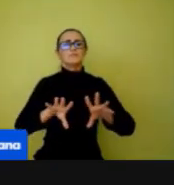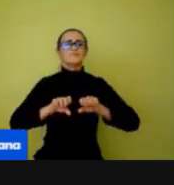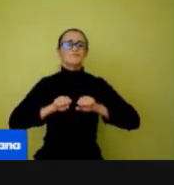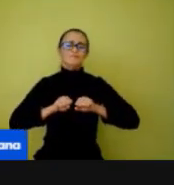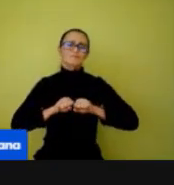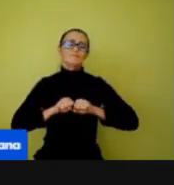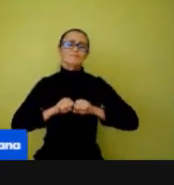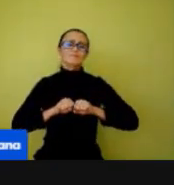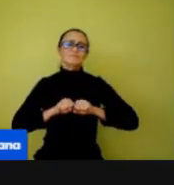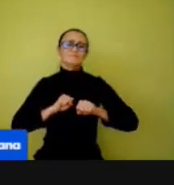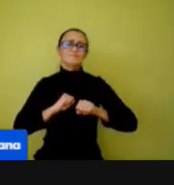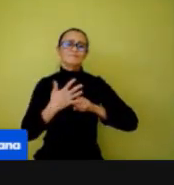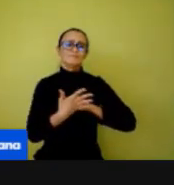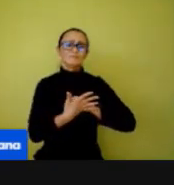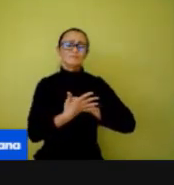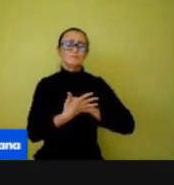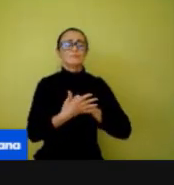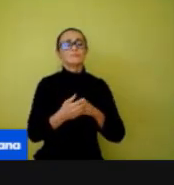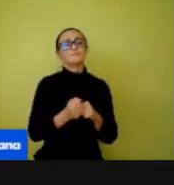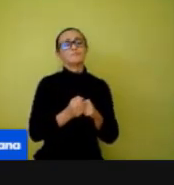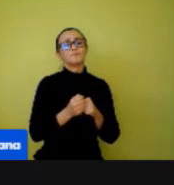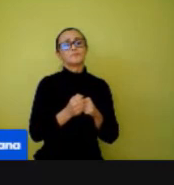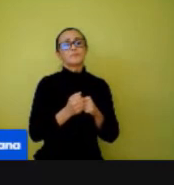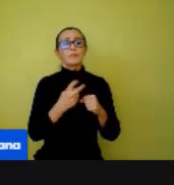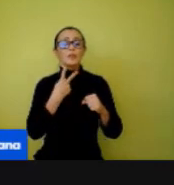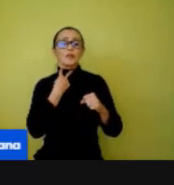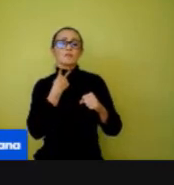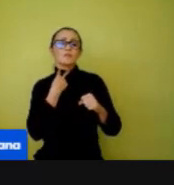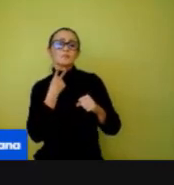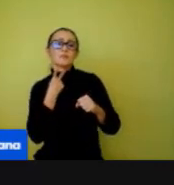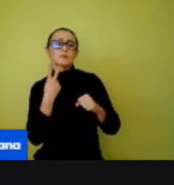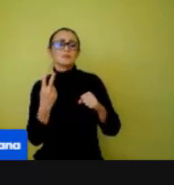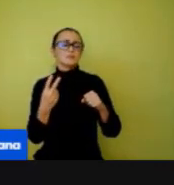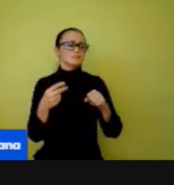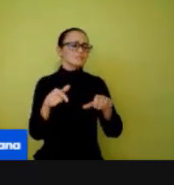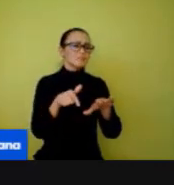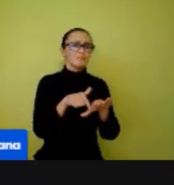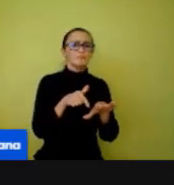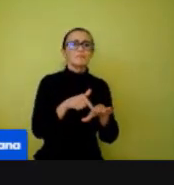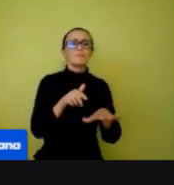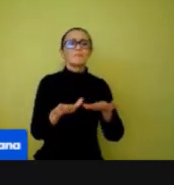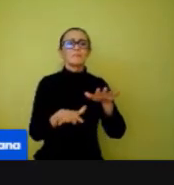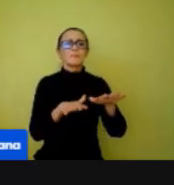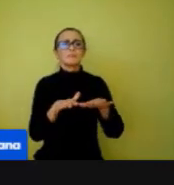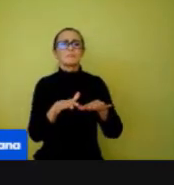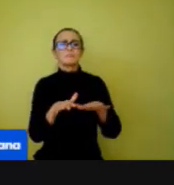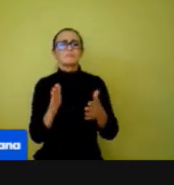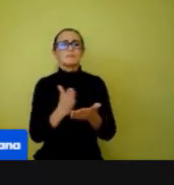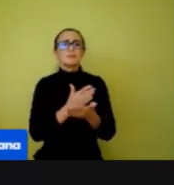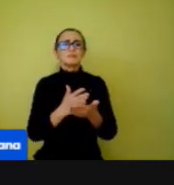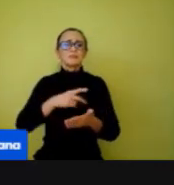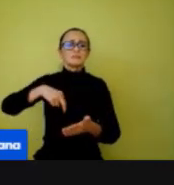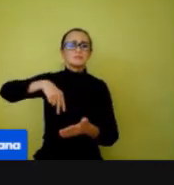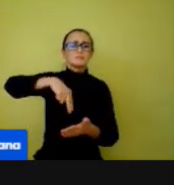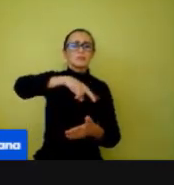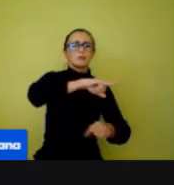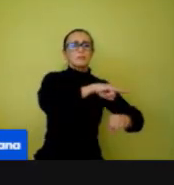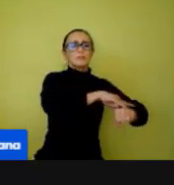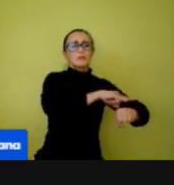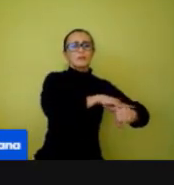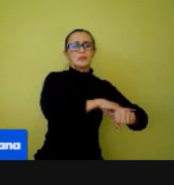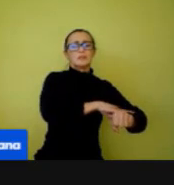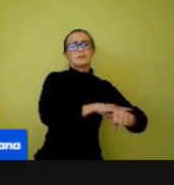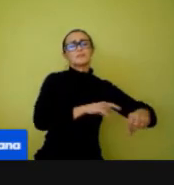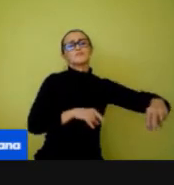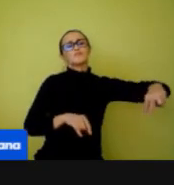pode ficar com o pé no chão nesse momento. Às vezes ela vai para o banheiro, ela volta. Então, evitar que essa criança fique